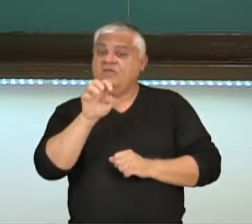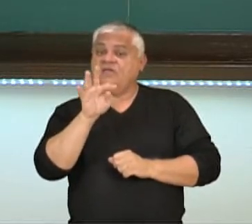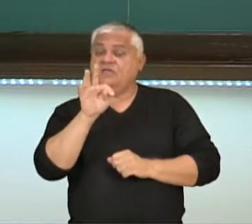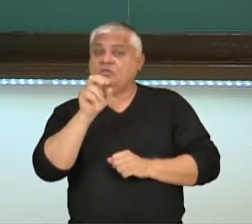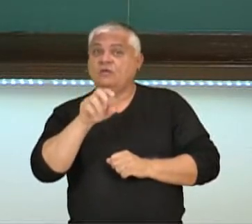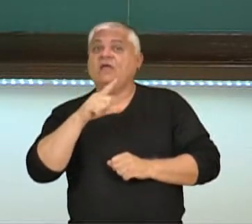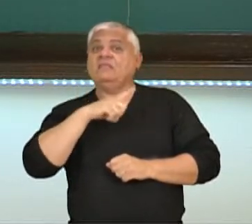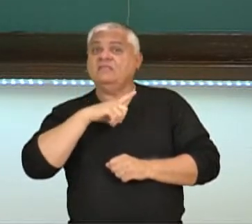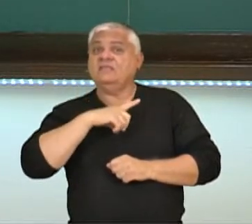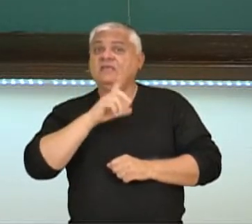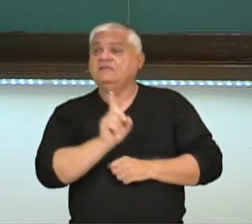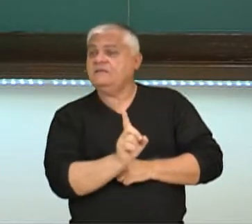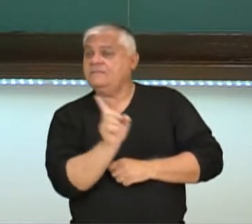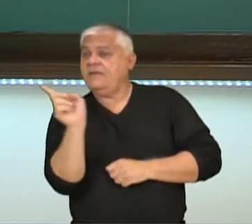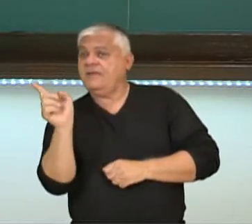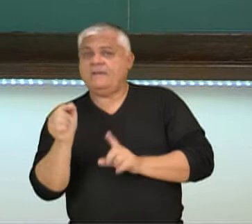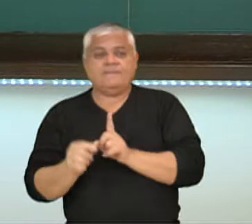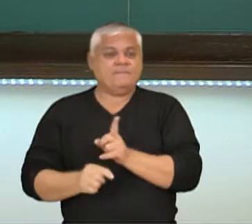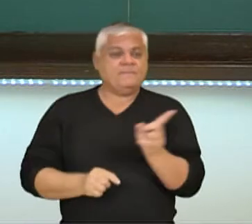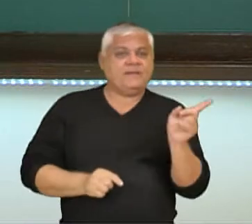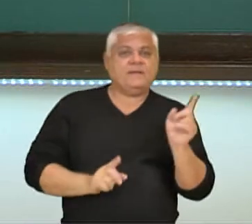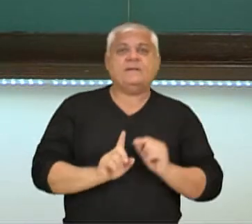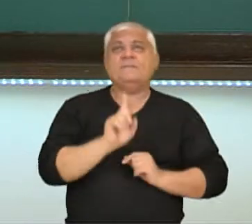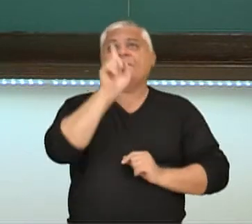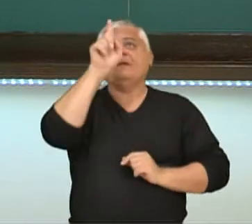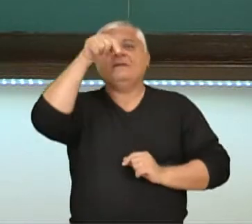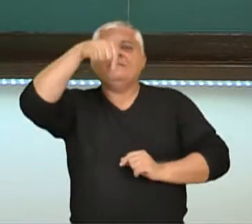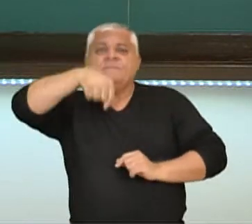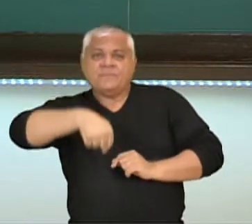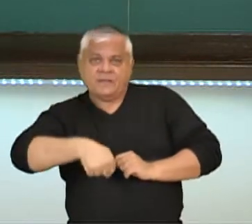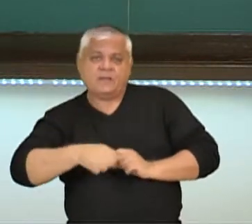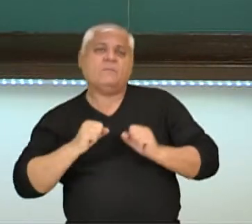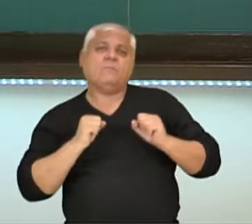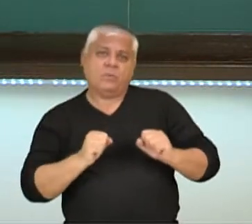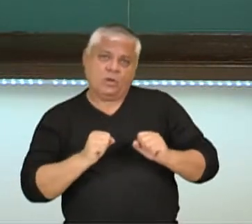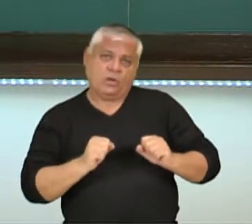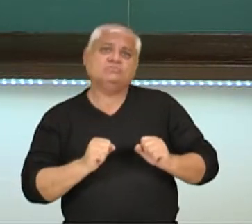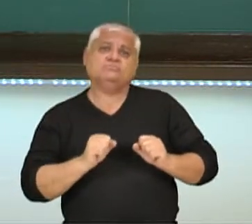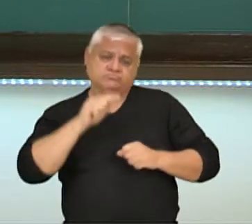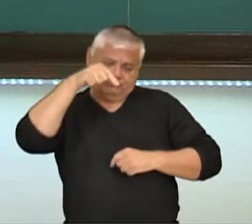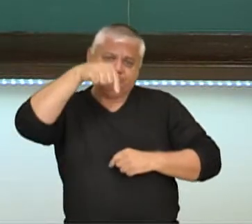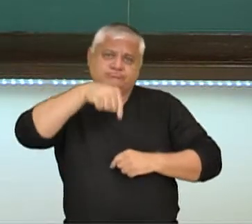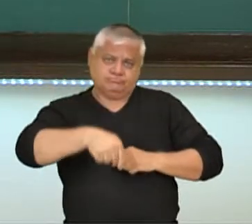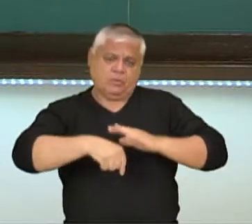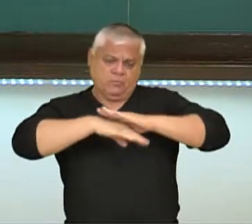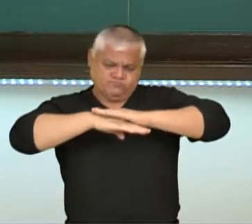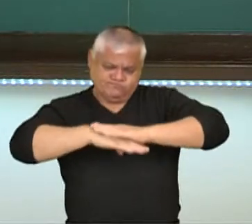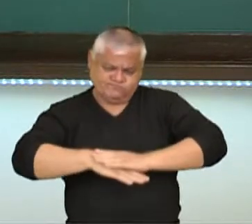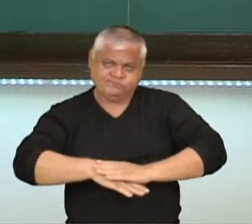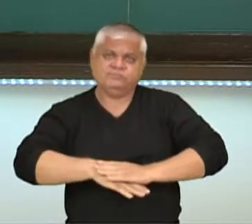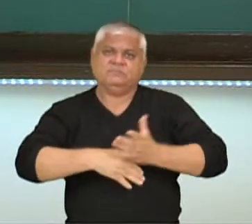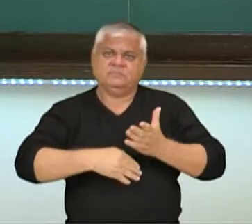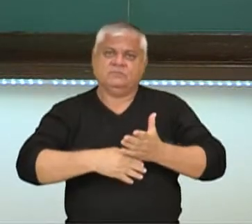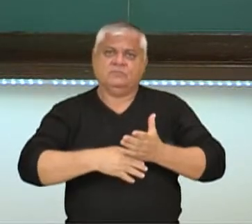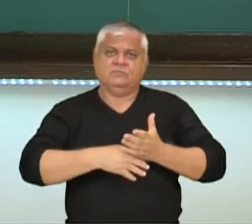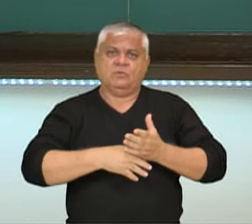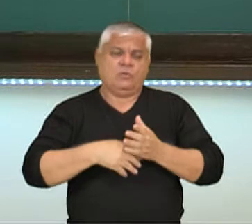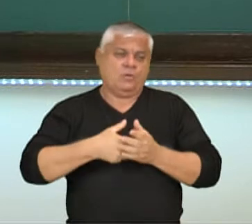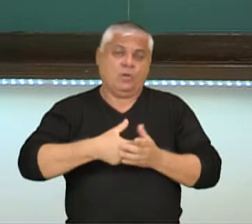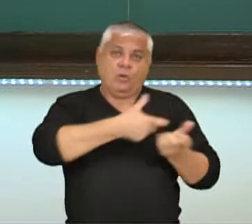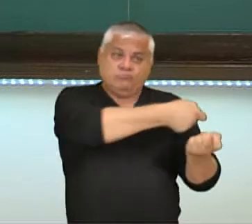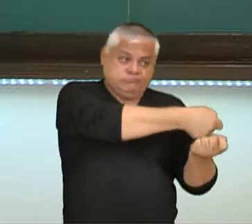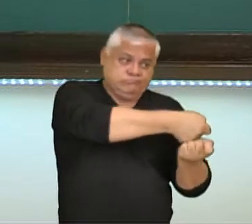em direções e atuam em sentidos. Eu posso puxar um corpo para baixo, eu posso puxar um corpo para o lado.